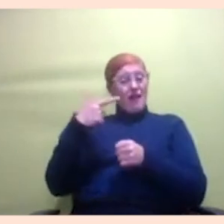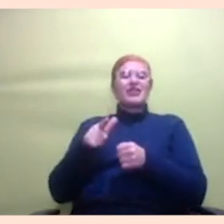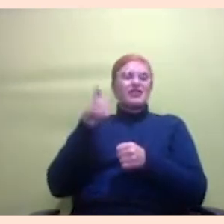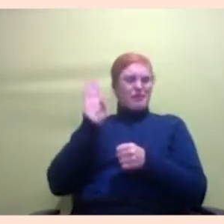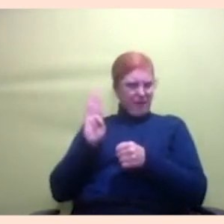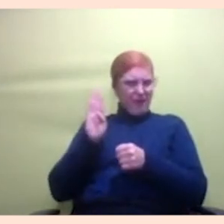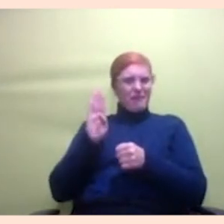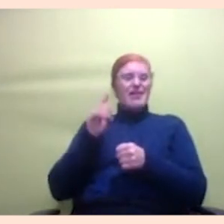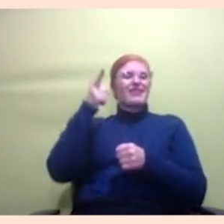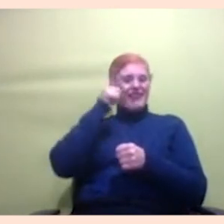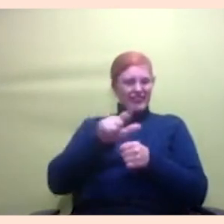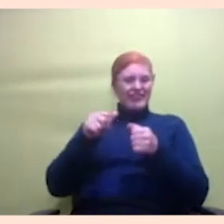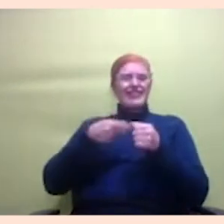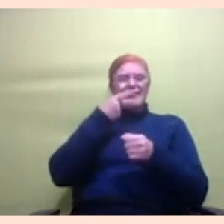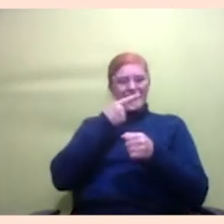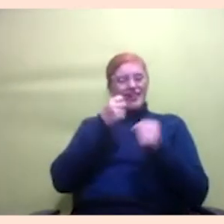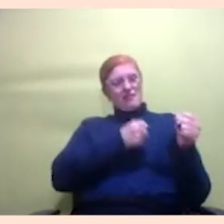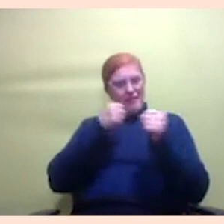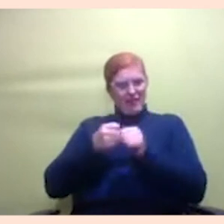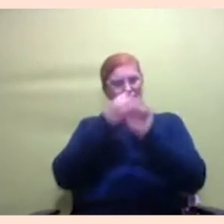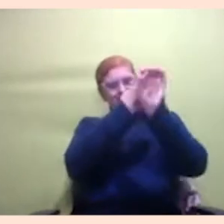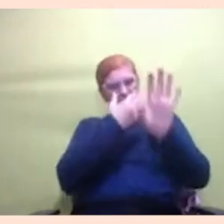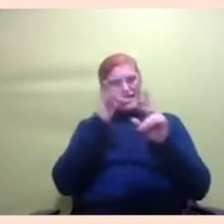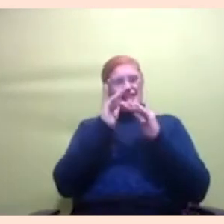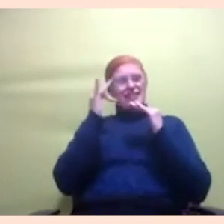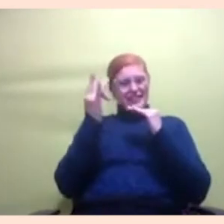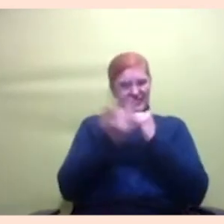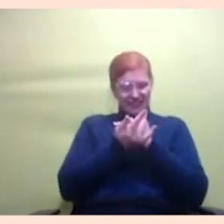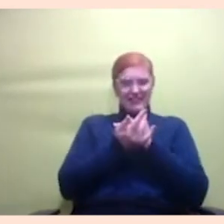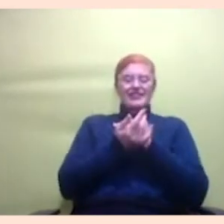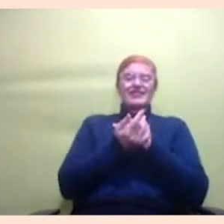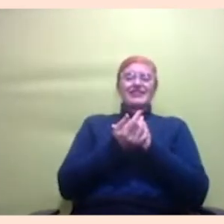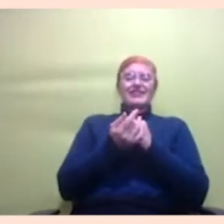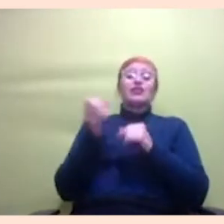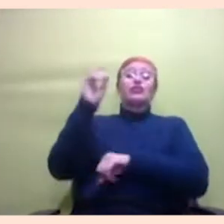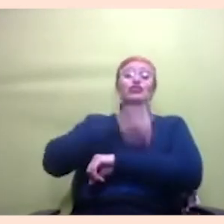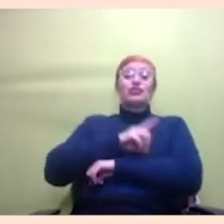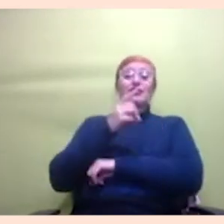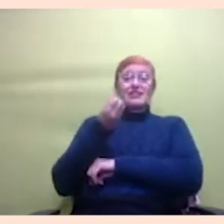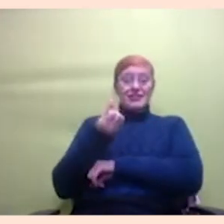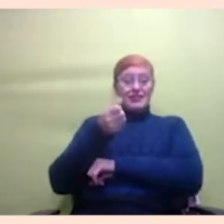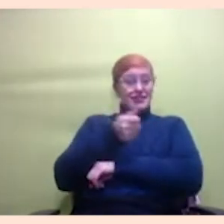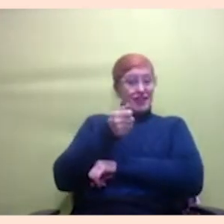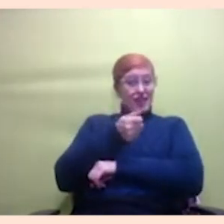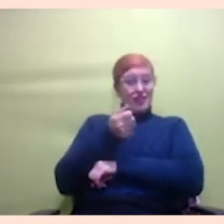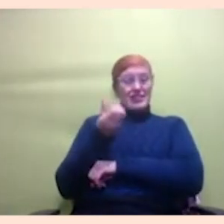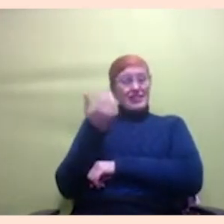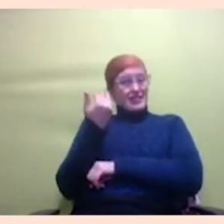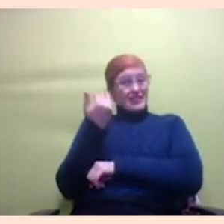distância nas redes sociais então fiquem com a gente no dia 6 de agosto 18h30 nós nos reencontramos aqui